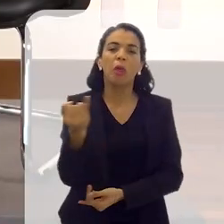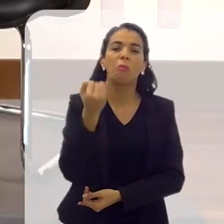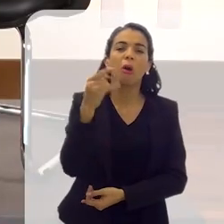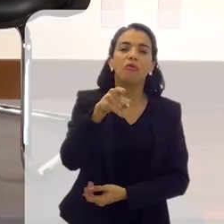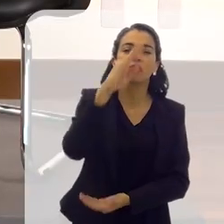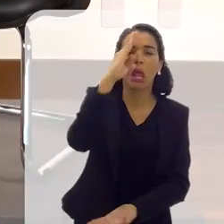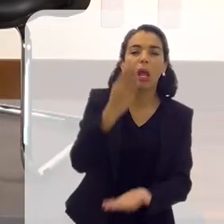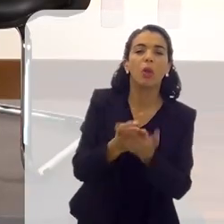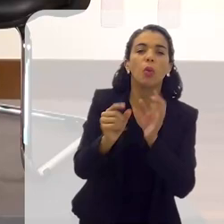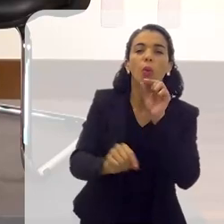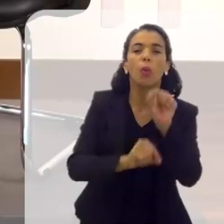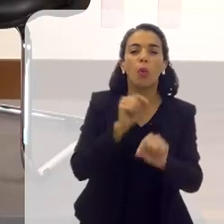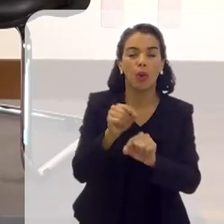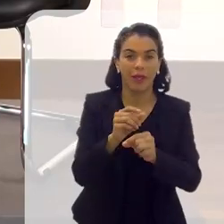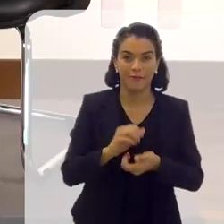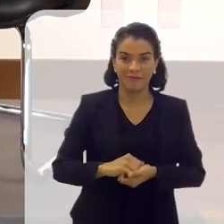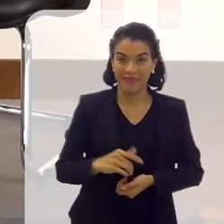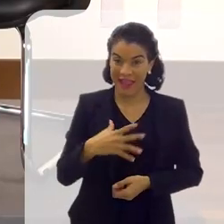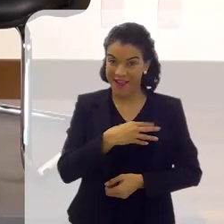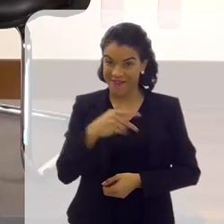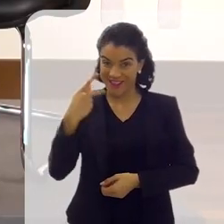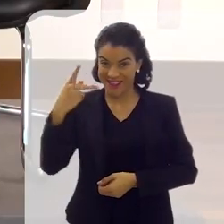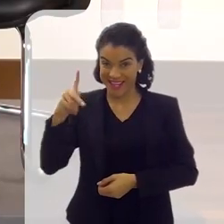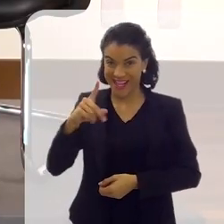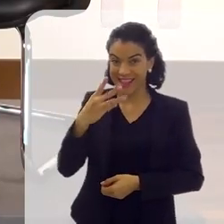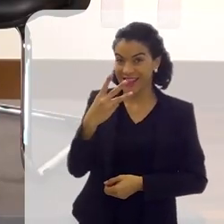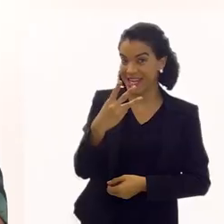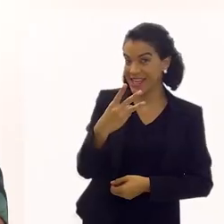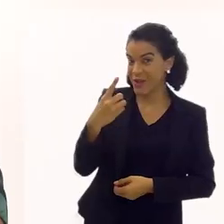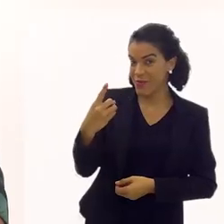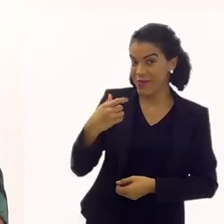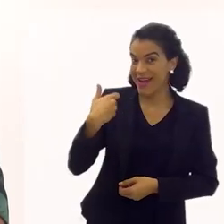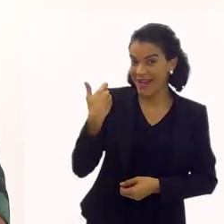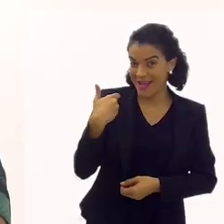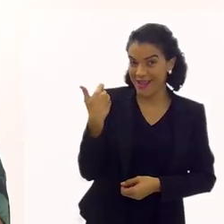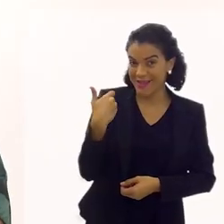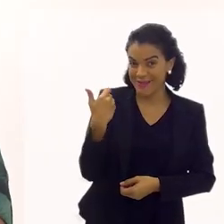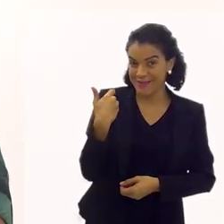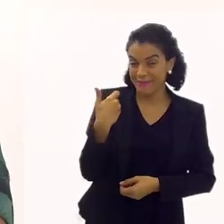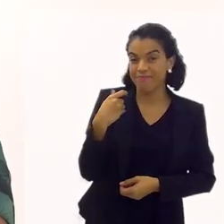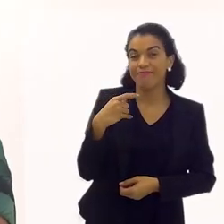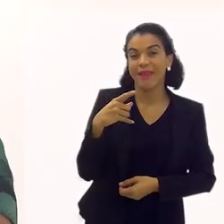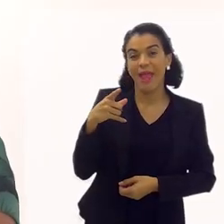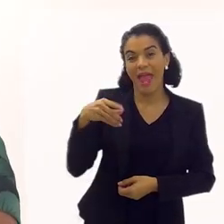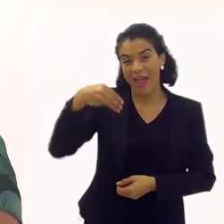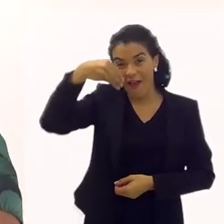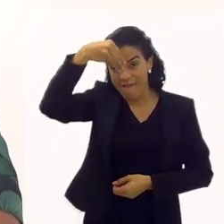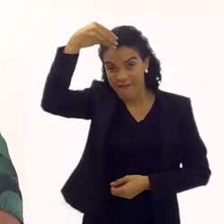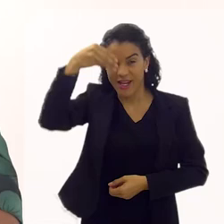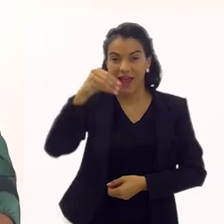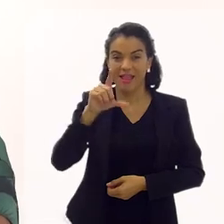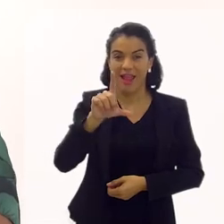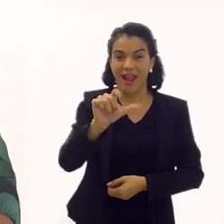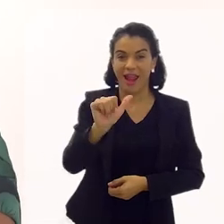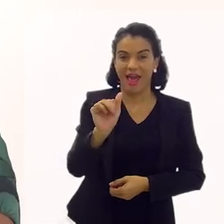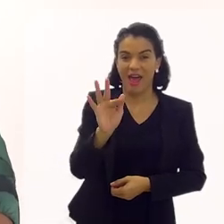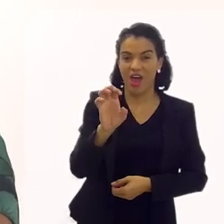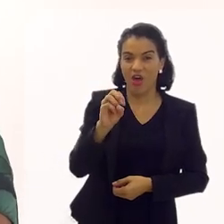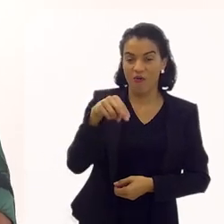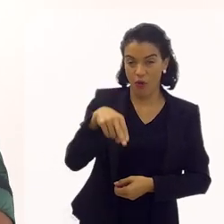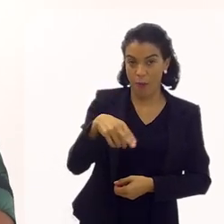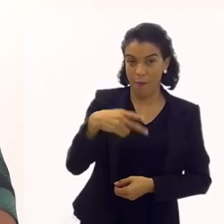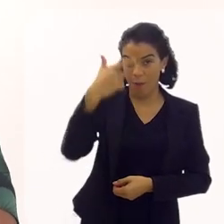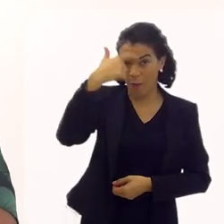importa em o que você acredite. Eu queria falar uma coisa. A filha dela tem 31 anos. Era filiada do Lafon.